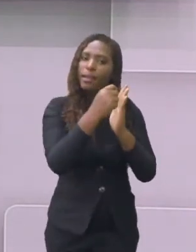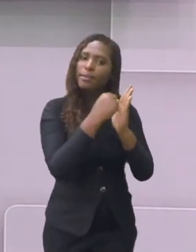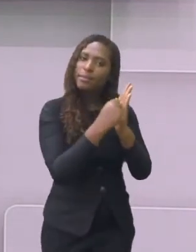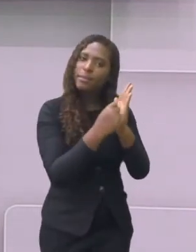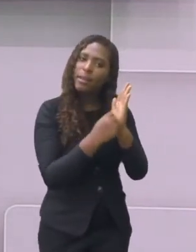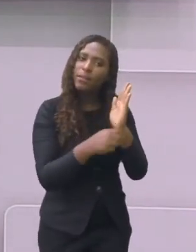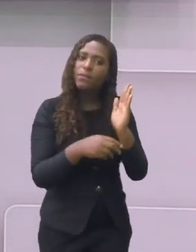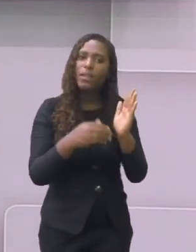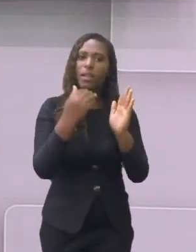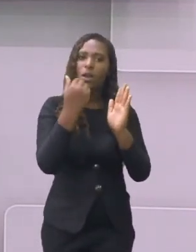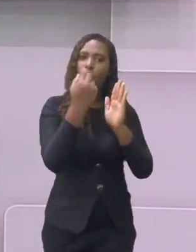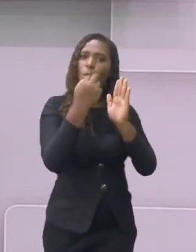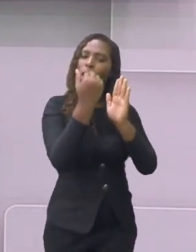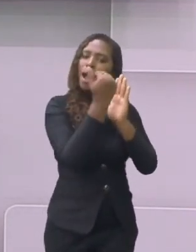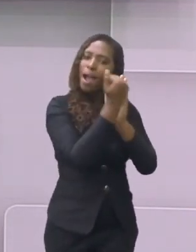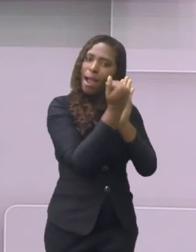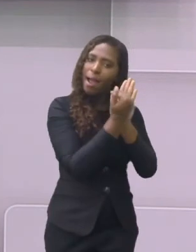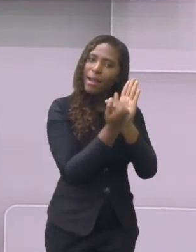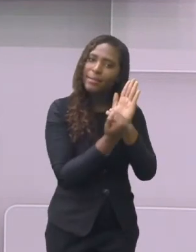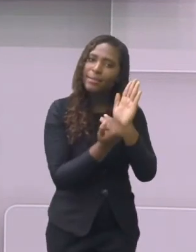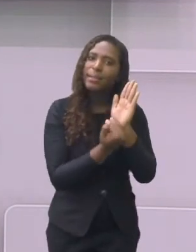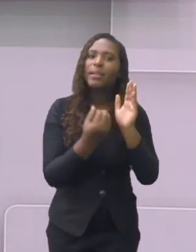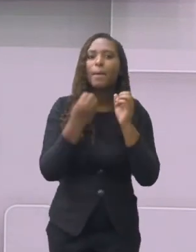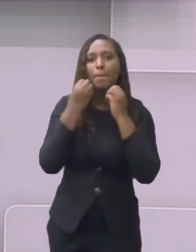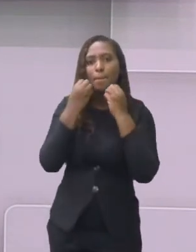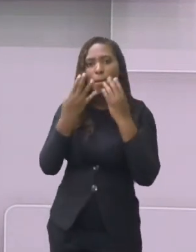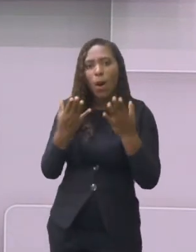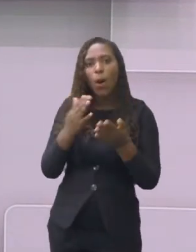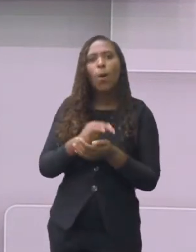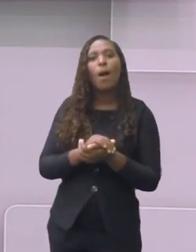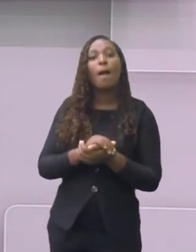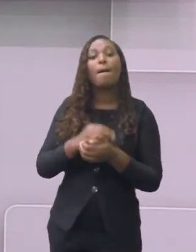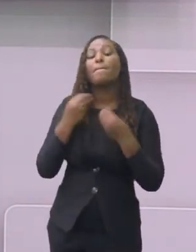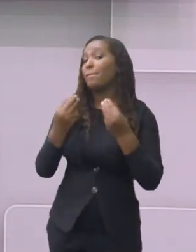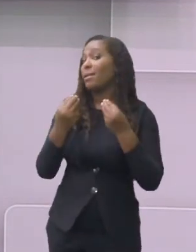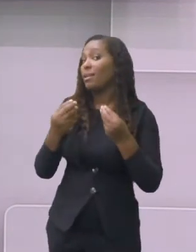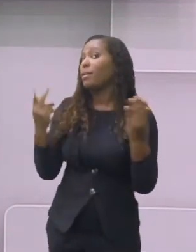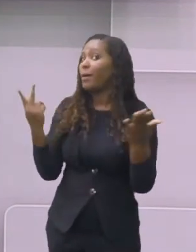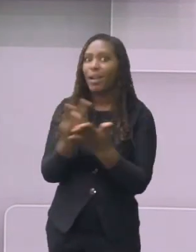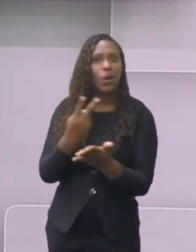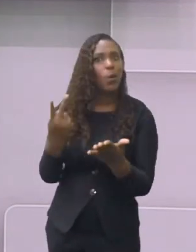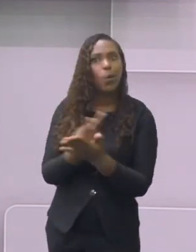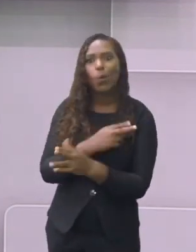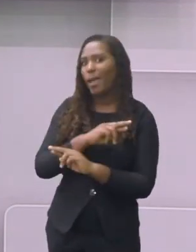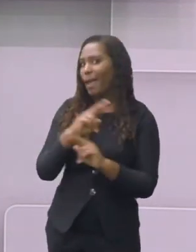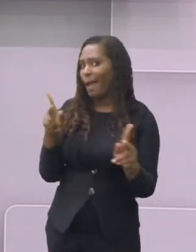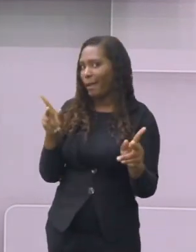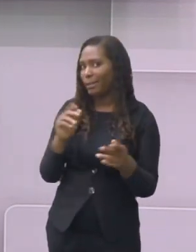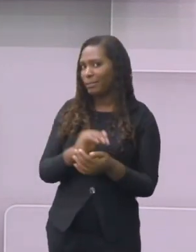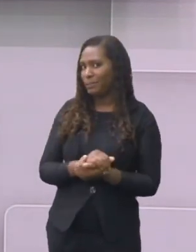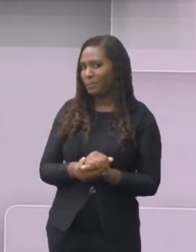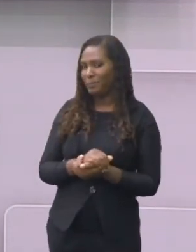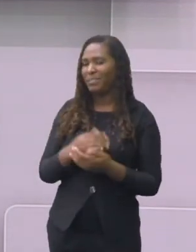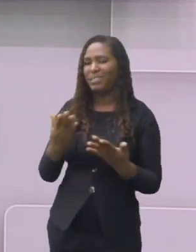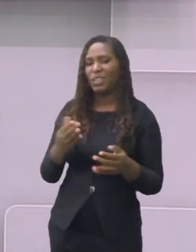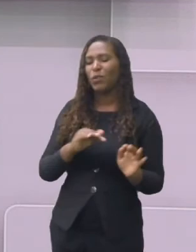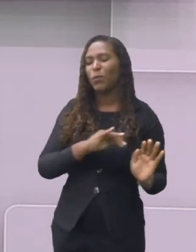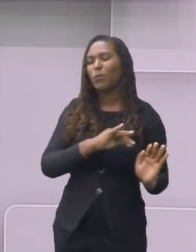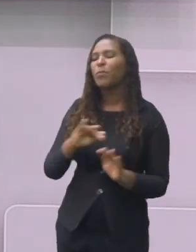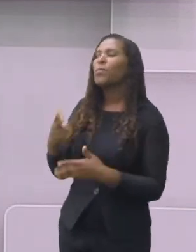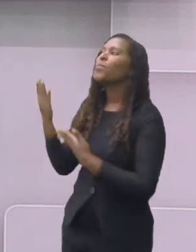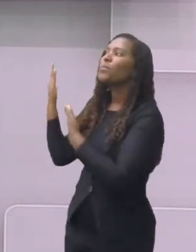uma boa receita, para que a gente não erre no que vamos fazer. Então, eu coloquei, olha,